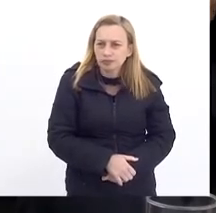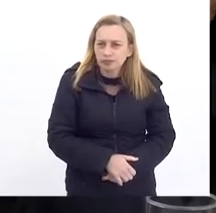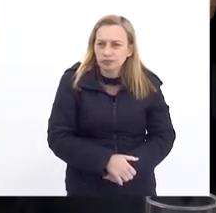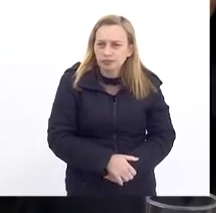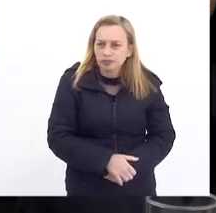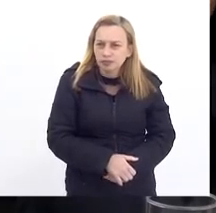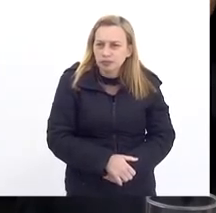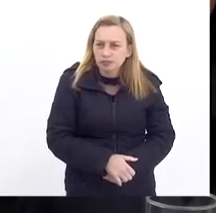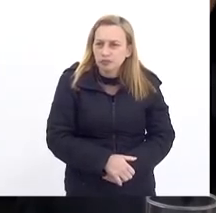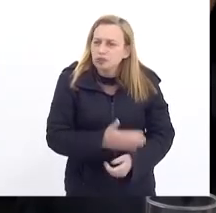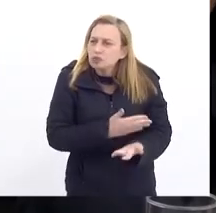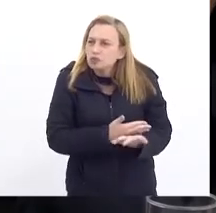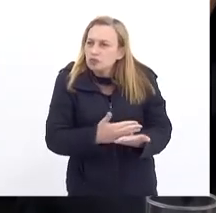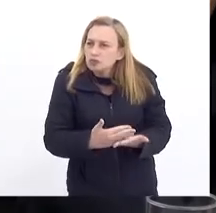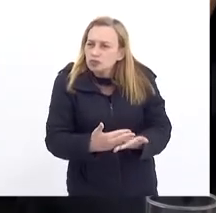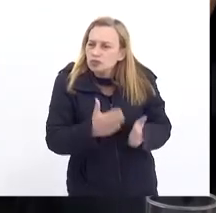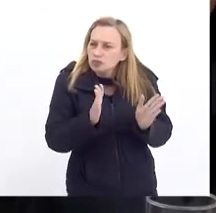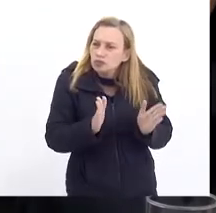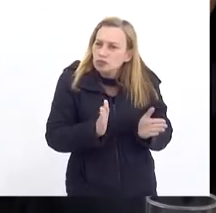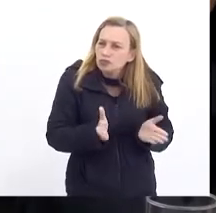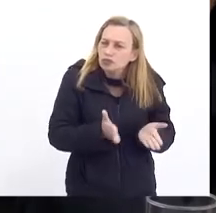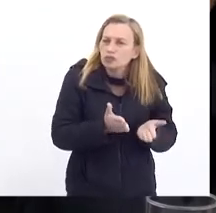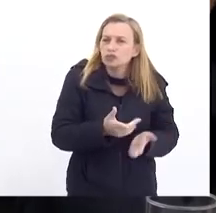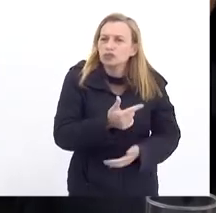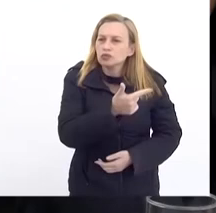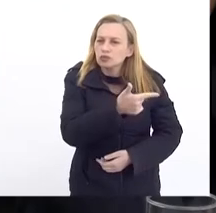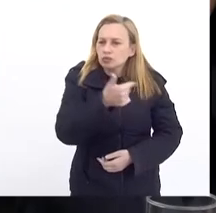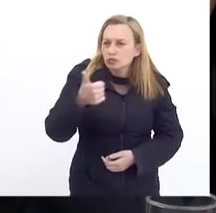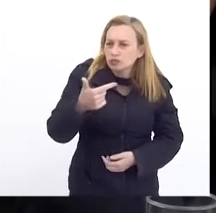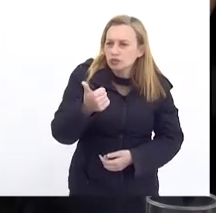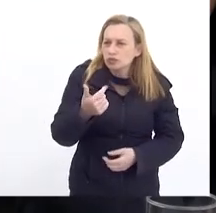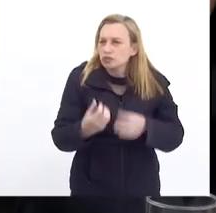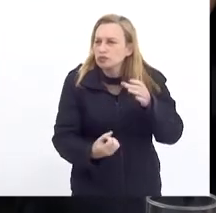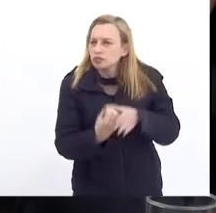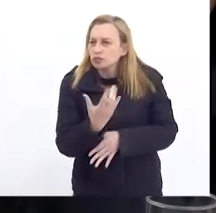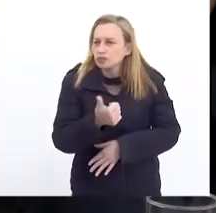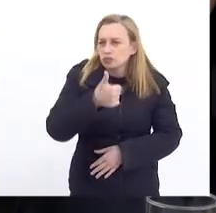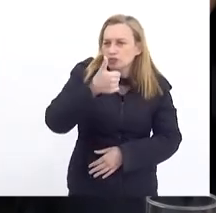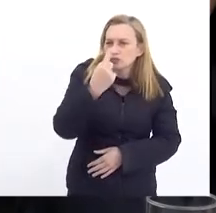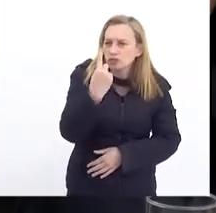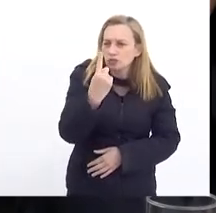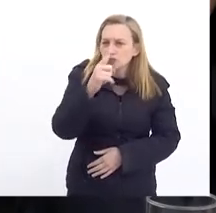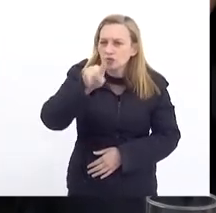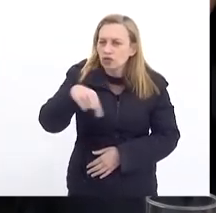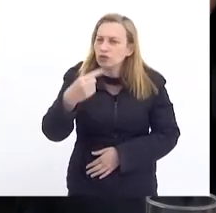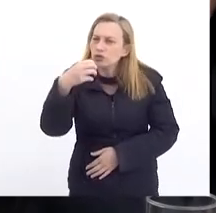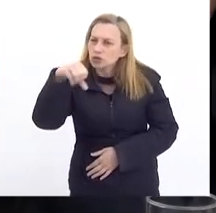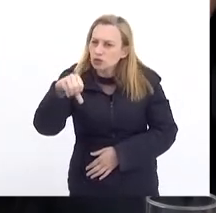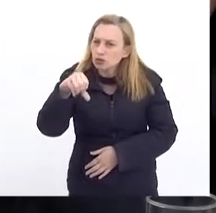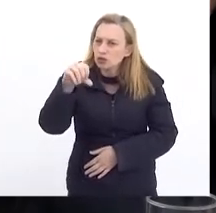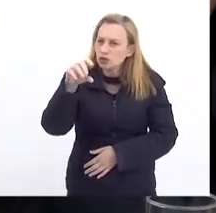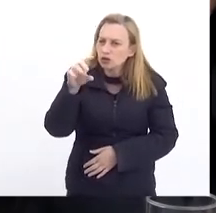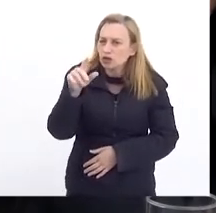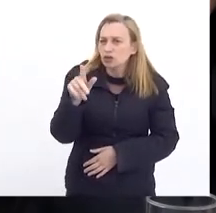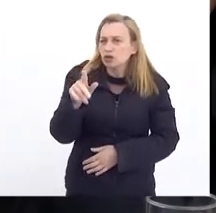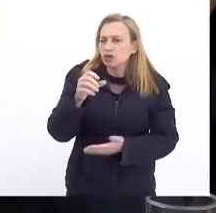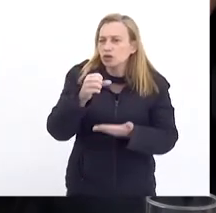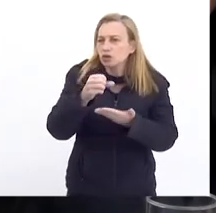Se no começo Desse incentivo Em 2012 Nós produzimos 1,9 toneladas De cana de açúcar